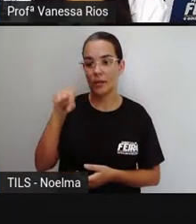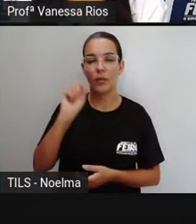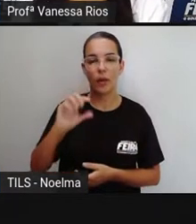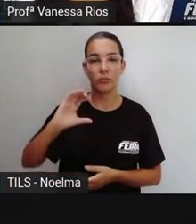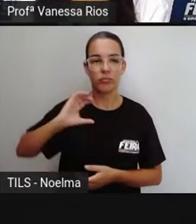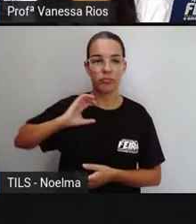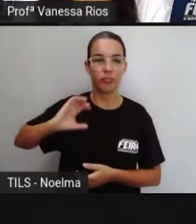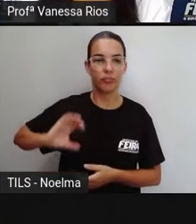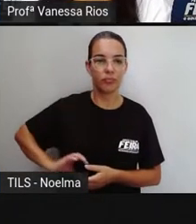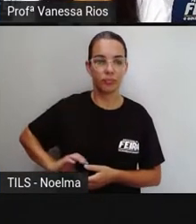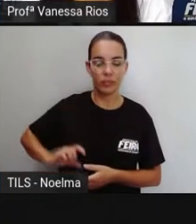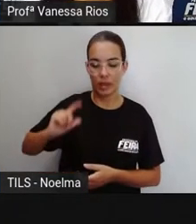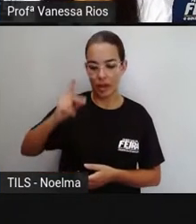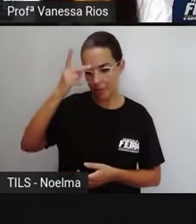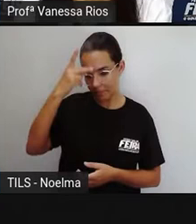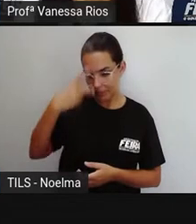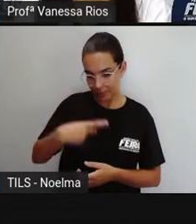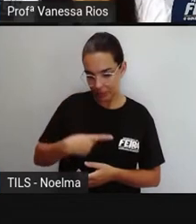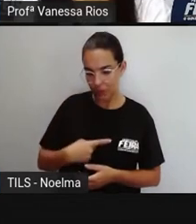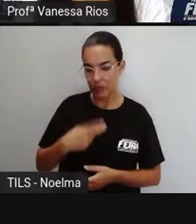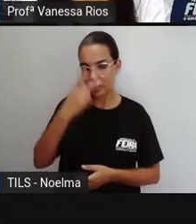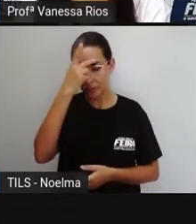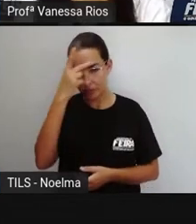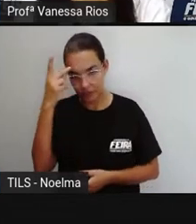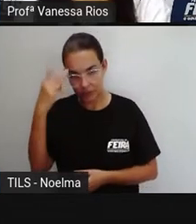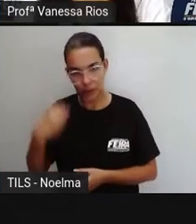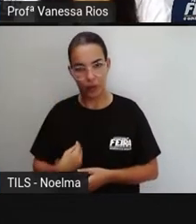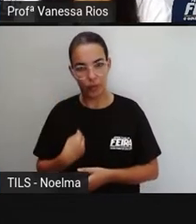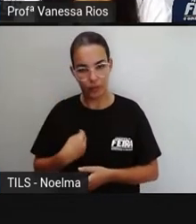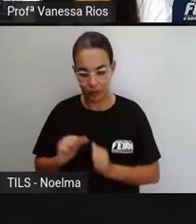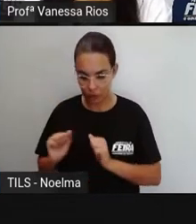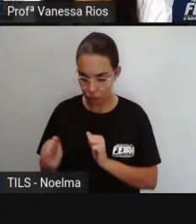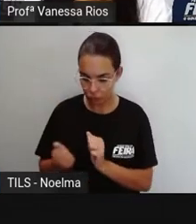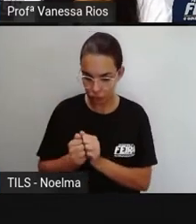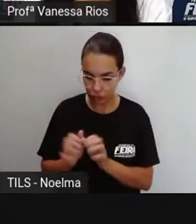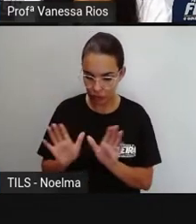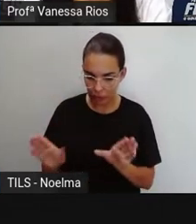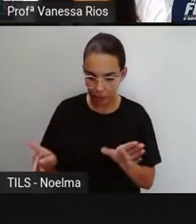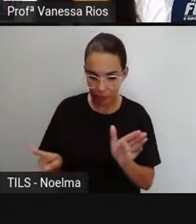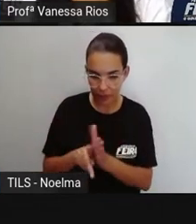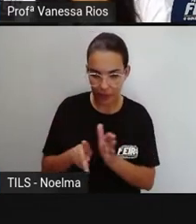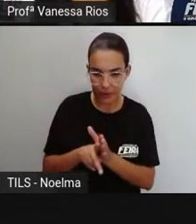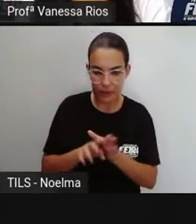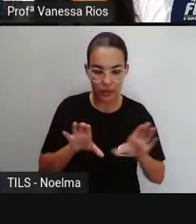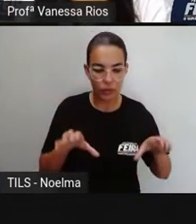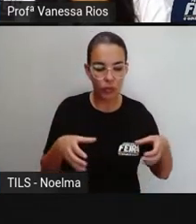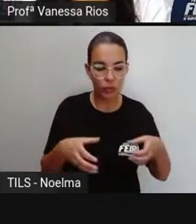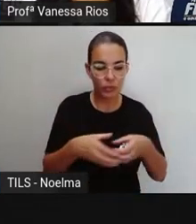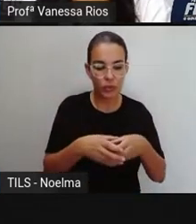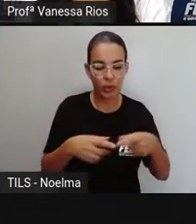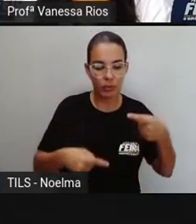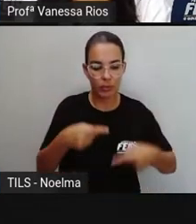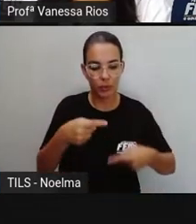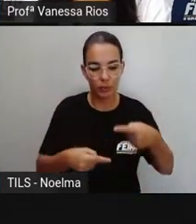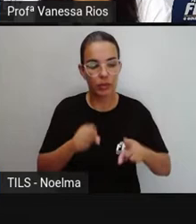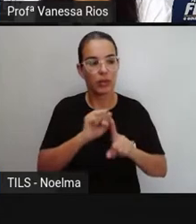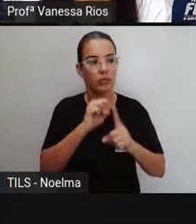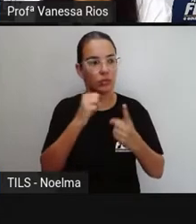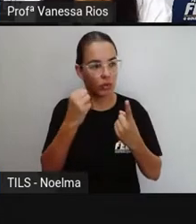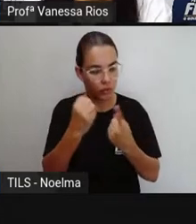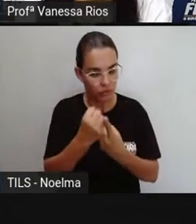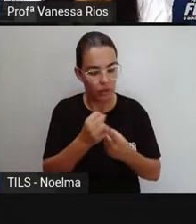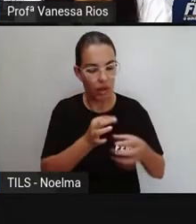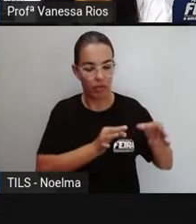acordo com um conjunto de estatutos pertencentes a uma comunidade politicamente e socialmente